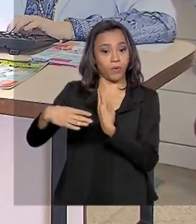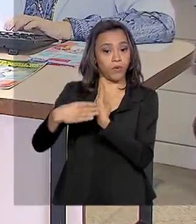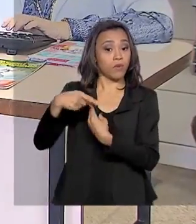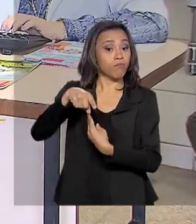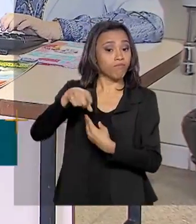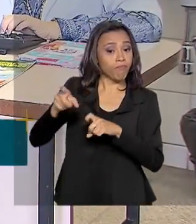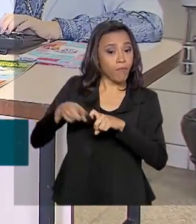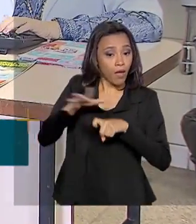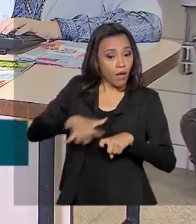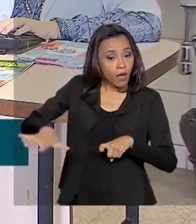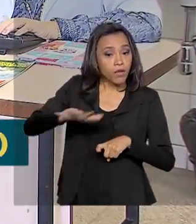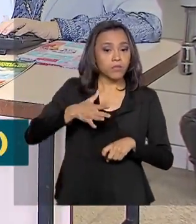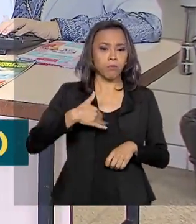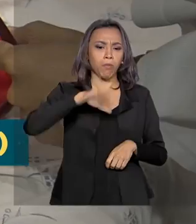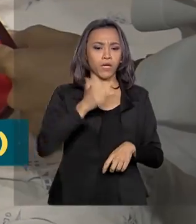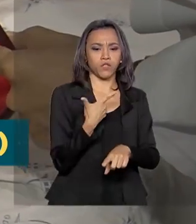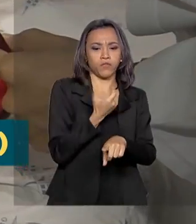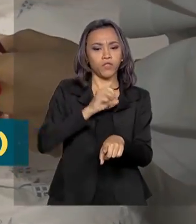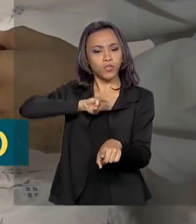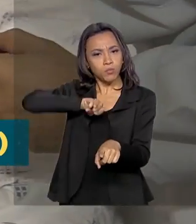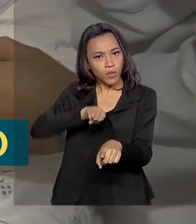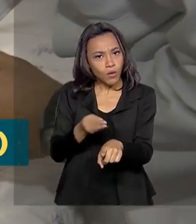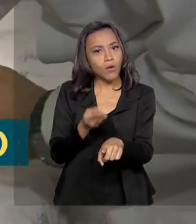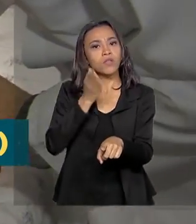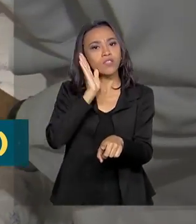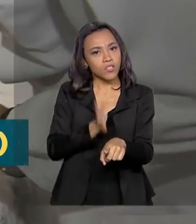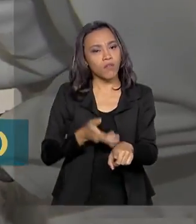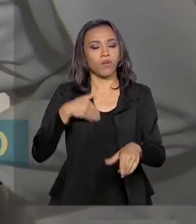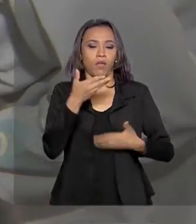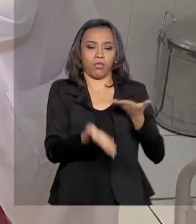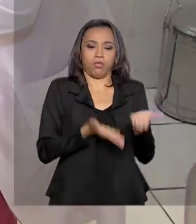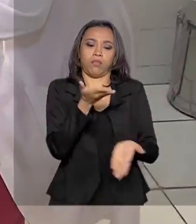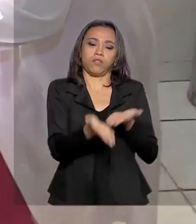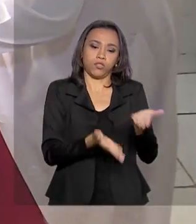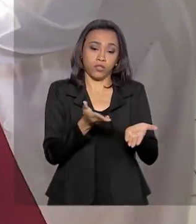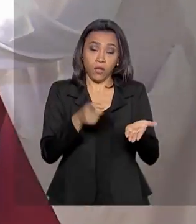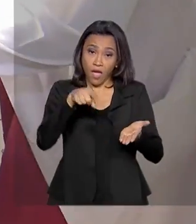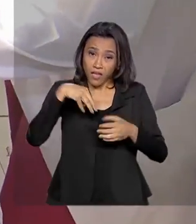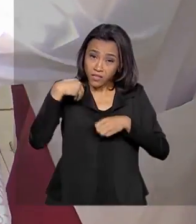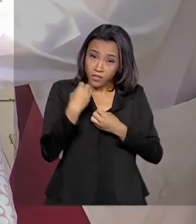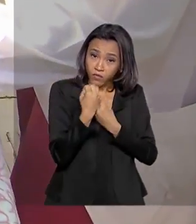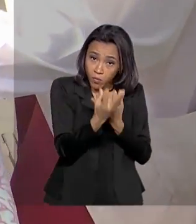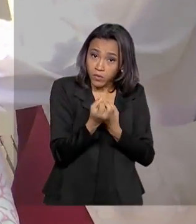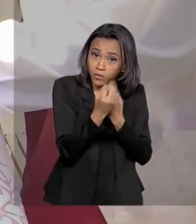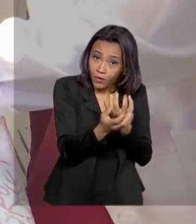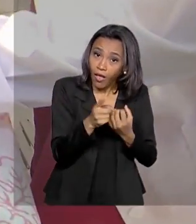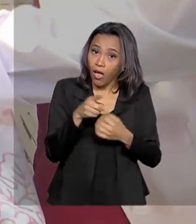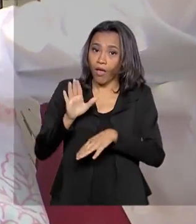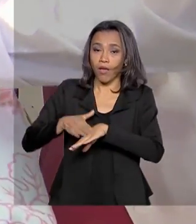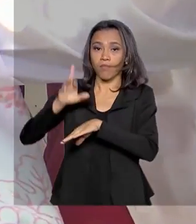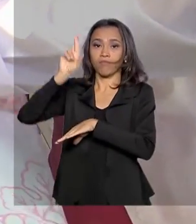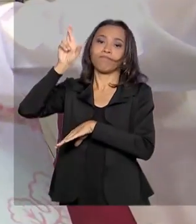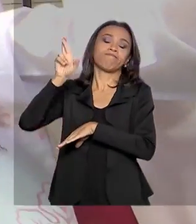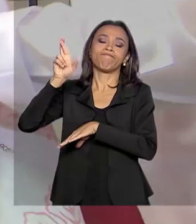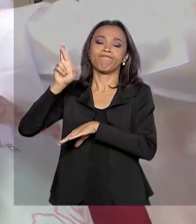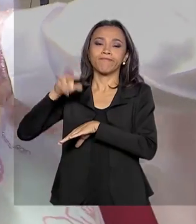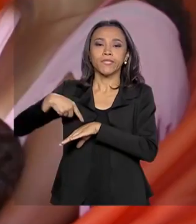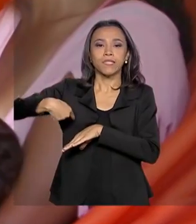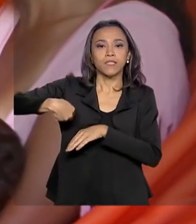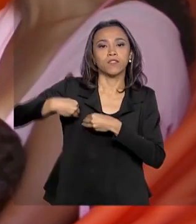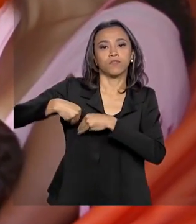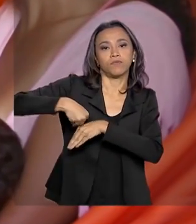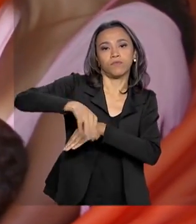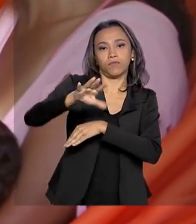mais de 20 milhões foram atendidos pela rede de atenção primária. Os dados foram divulgados pelo Ministério da Cidadania.